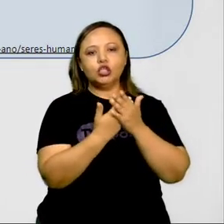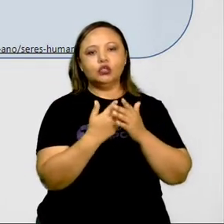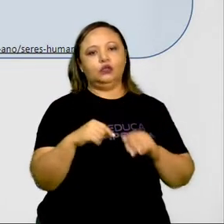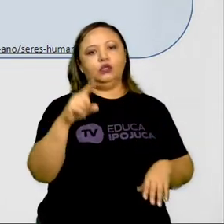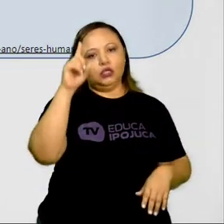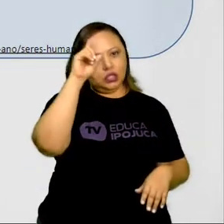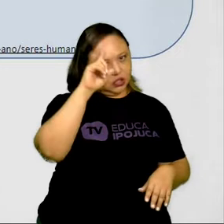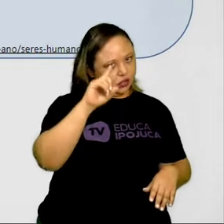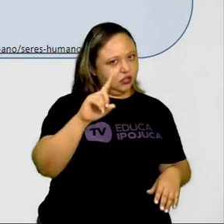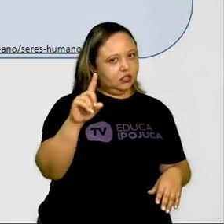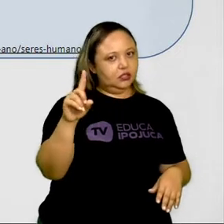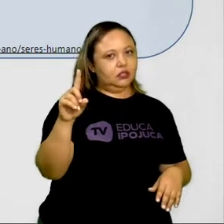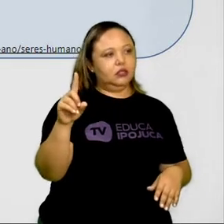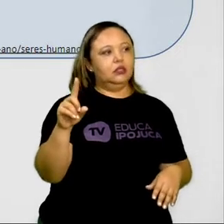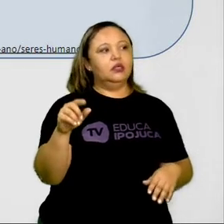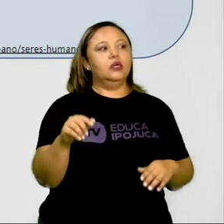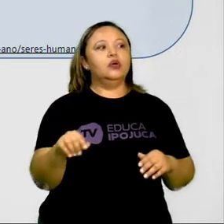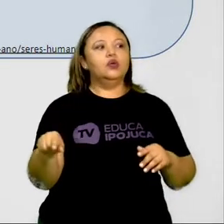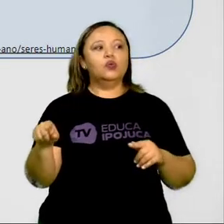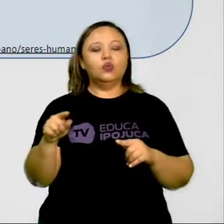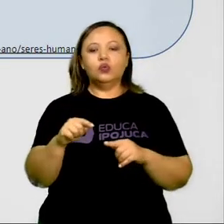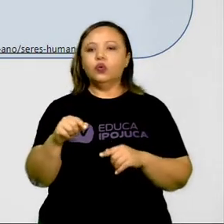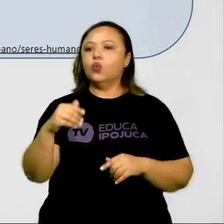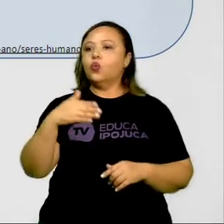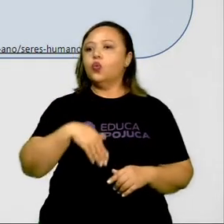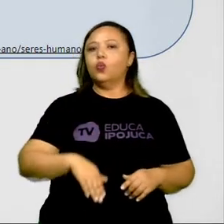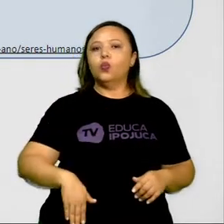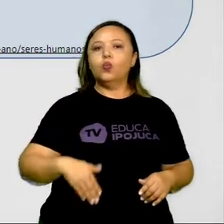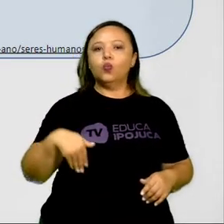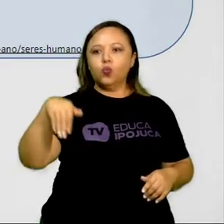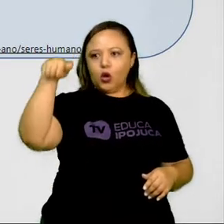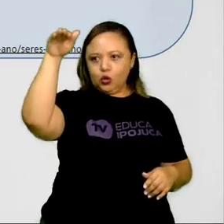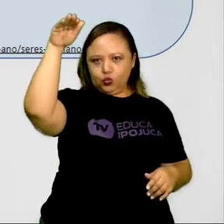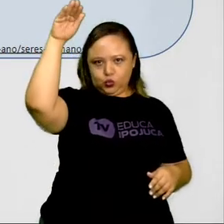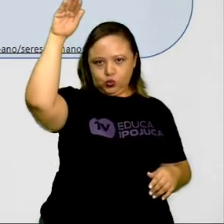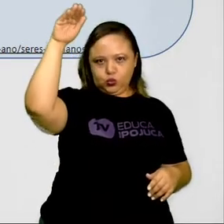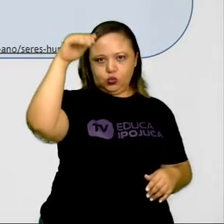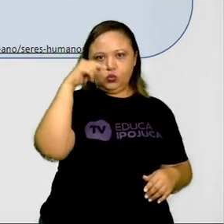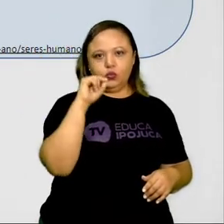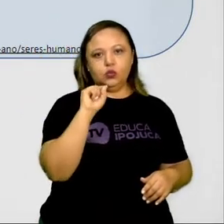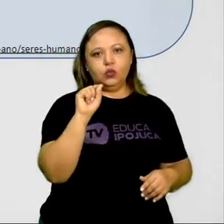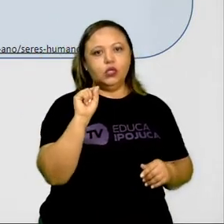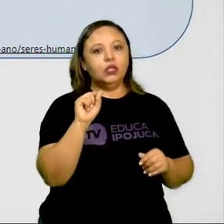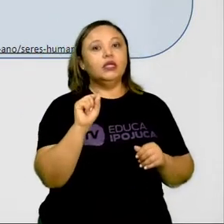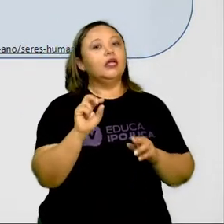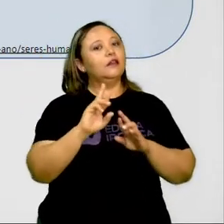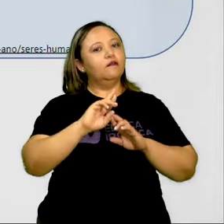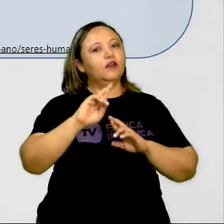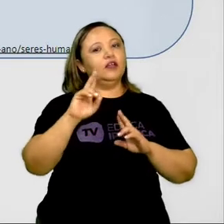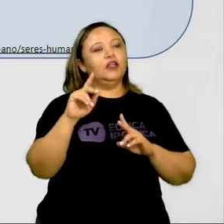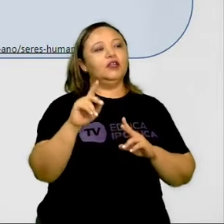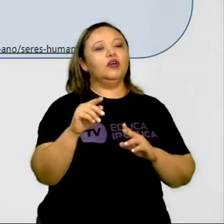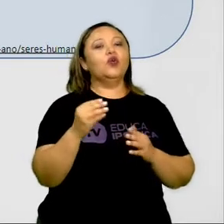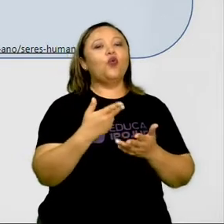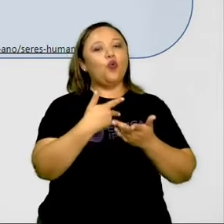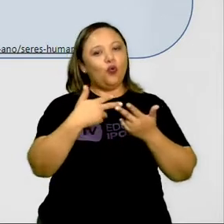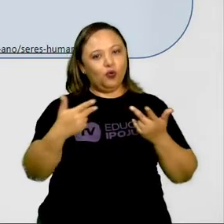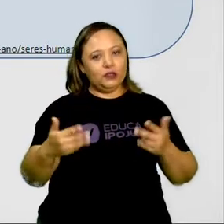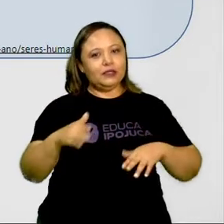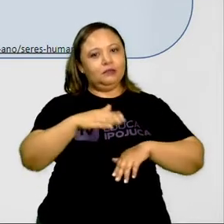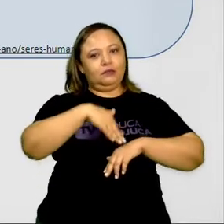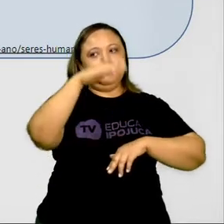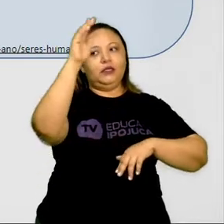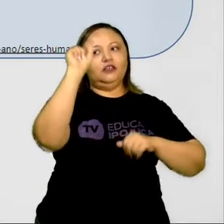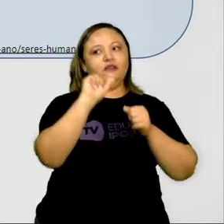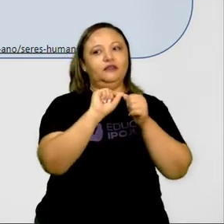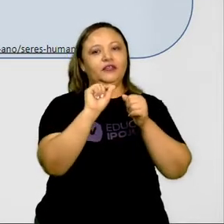durante o dia e perceba o que um adulto faz. Comparando, a gente percebe que o adulto vai ter muito mais coisas a ser feitas